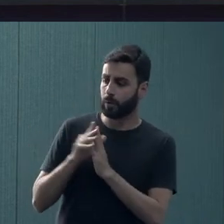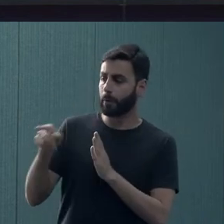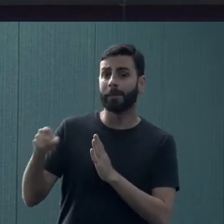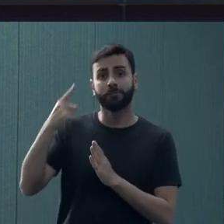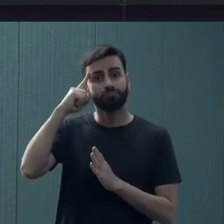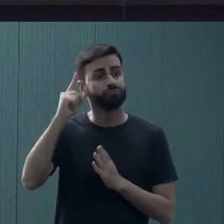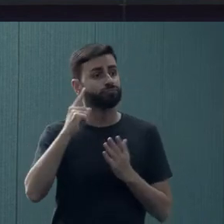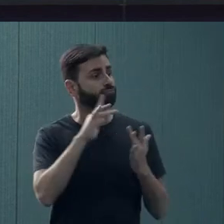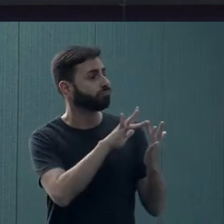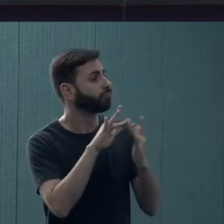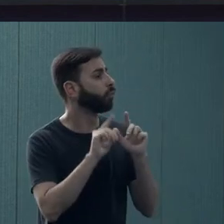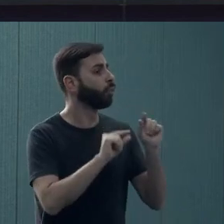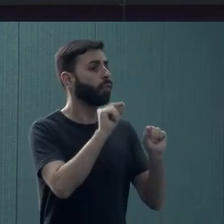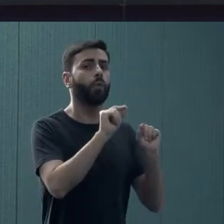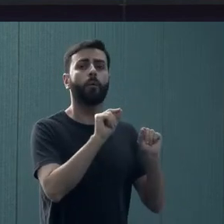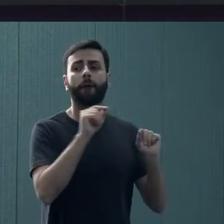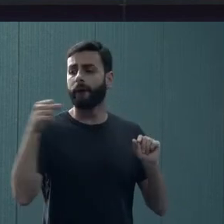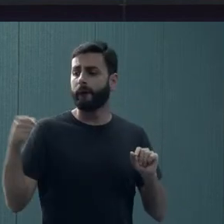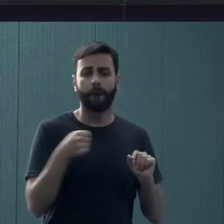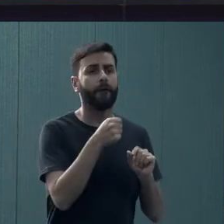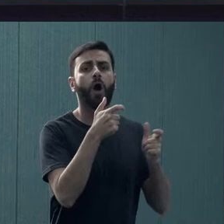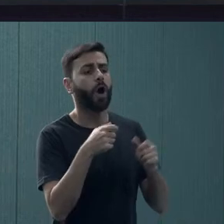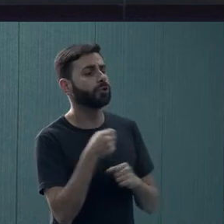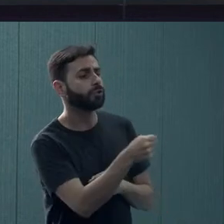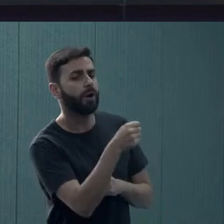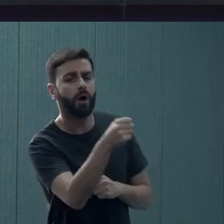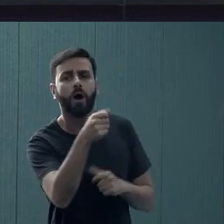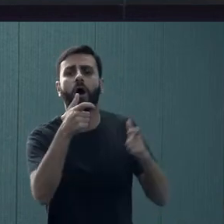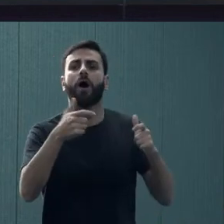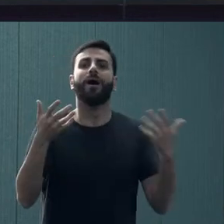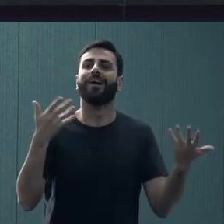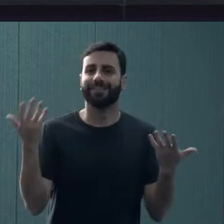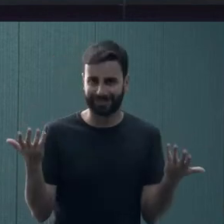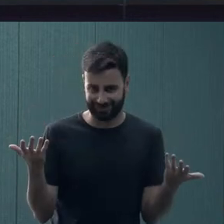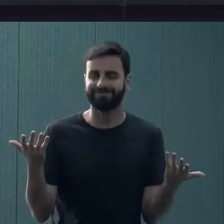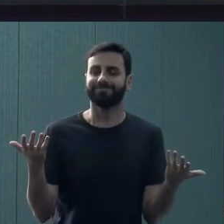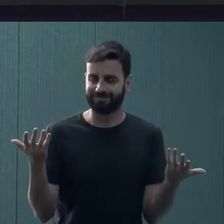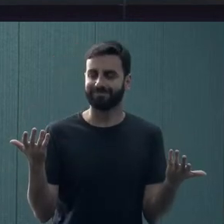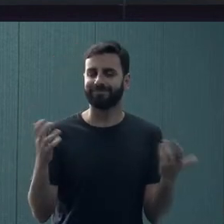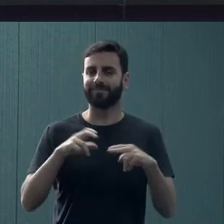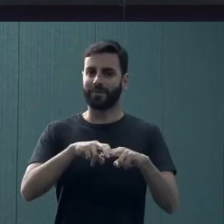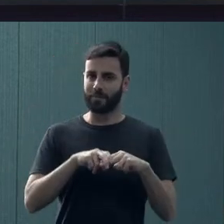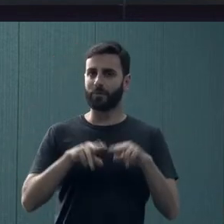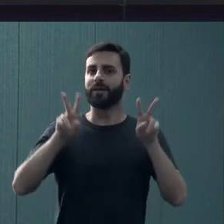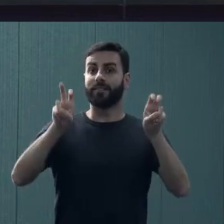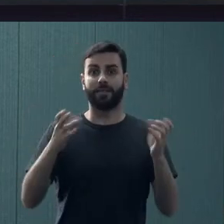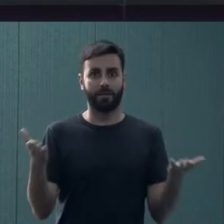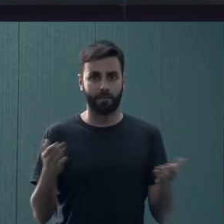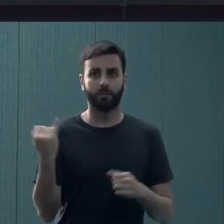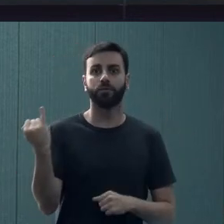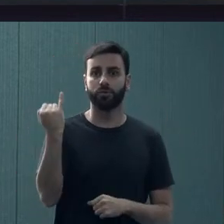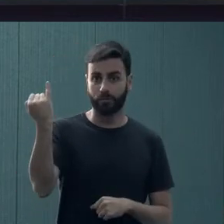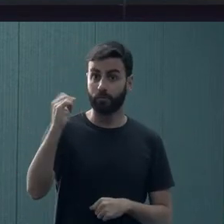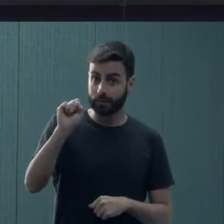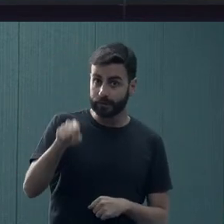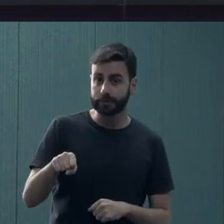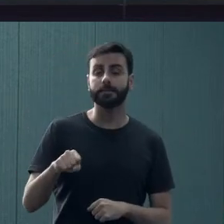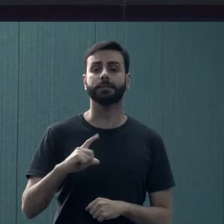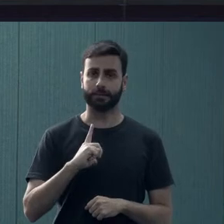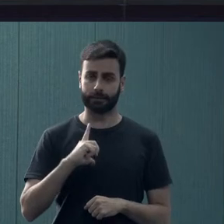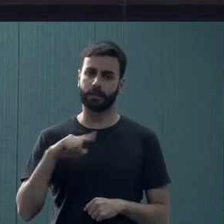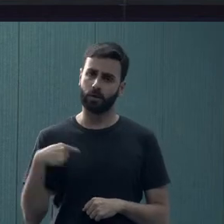às vezes não sabemos a quem recorrer, onde recorrer, quando recorrer. Então, esse tema de hoje é muito importante